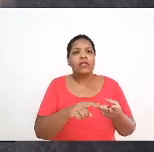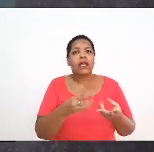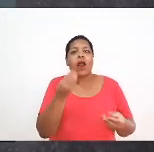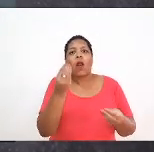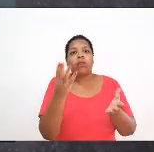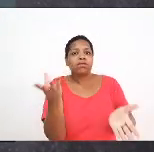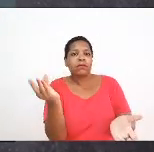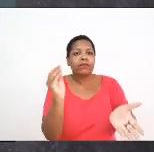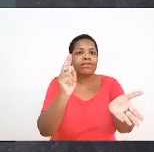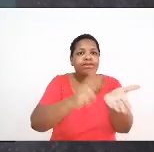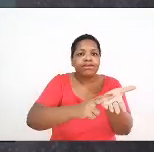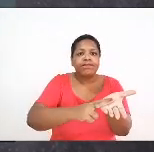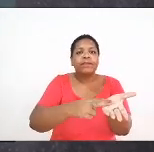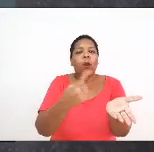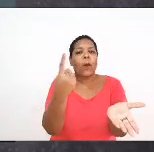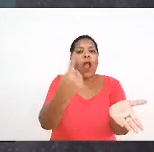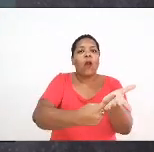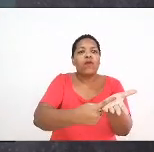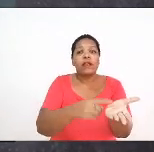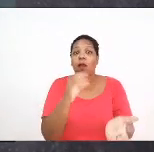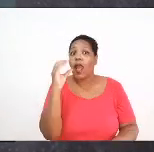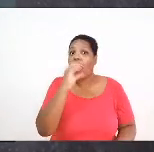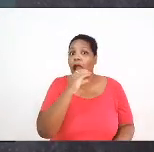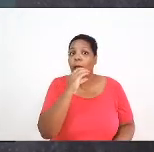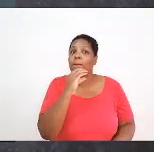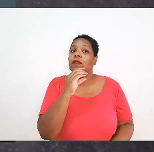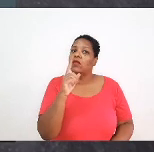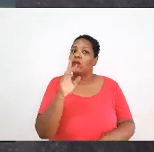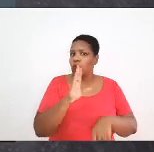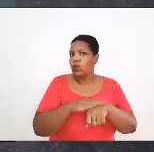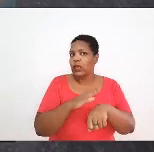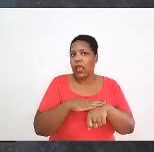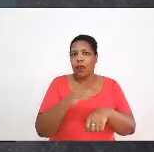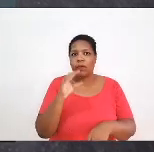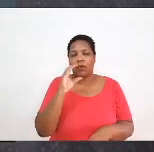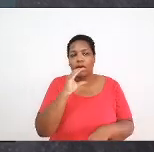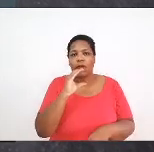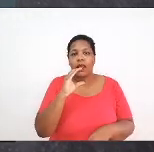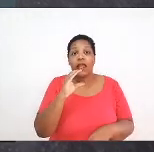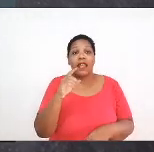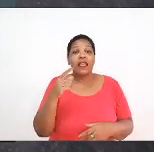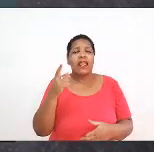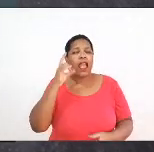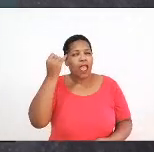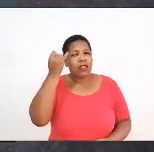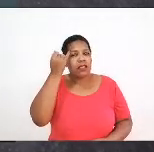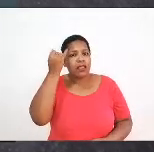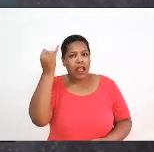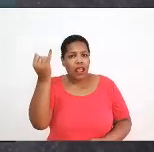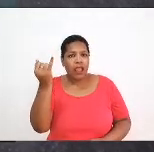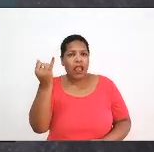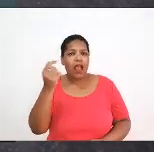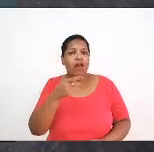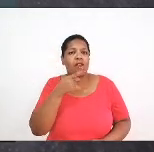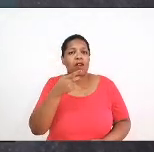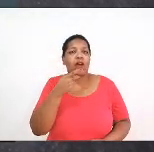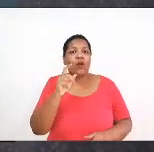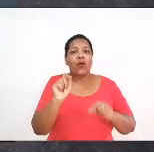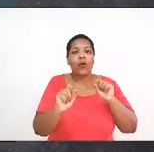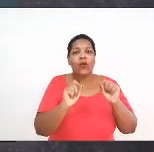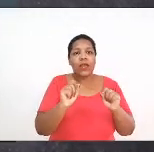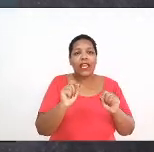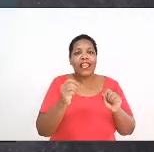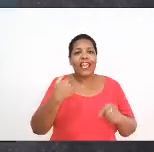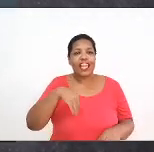rápido, assim, no tempo. E aí, a ideia que está colocada, a proposição que a gente está se... O